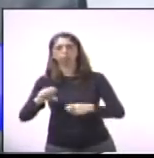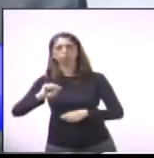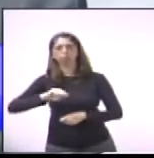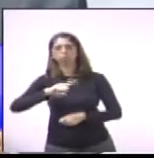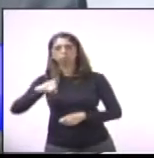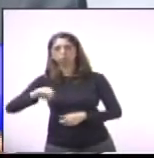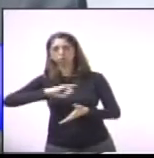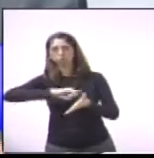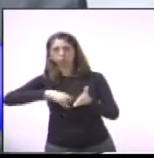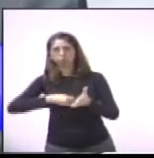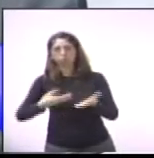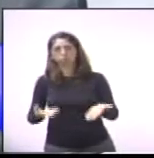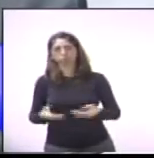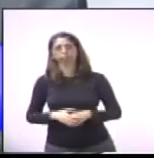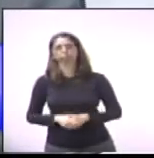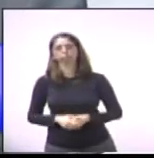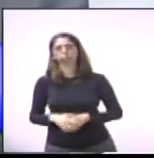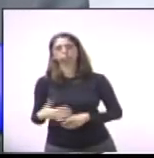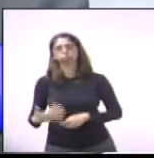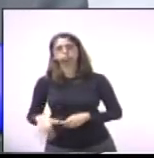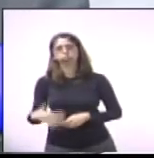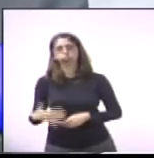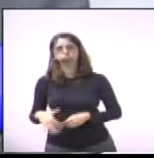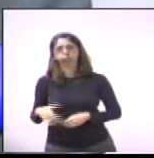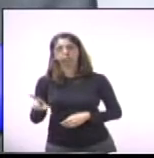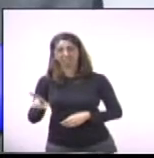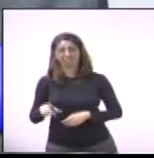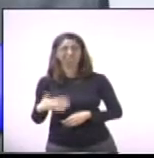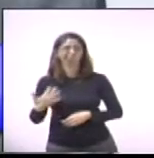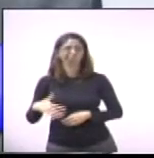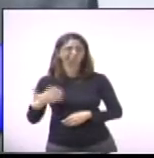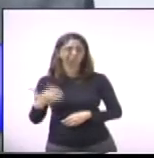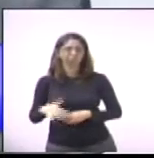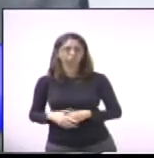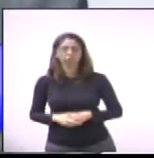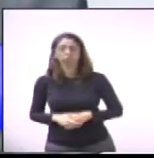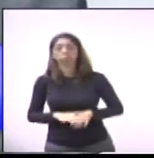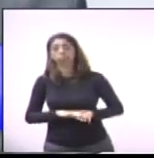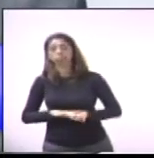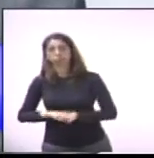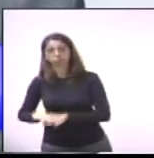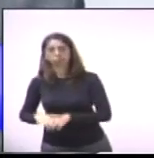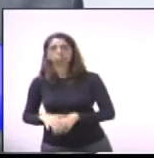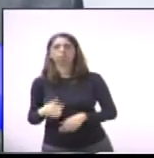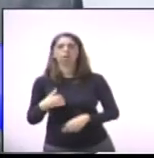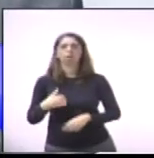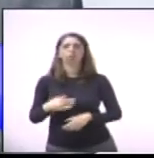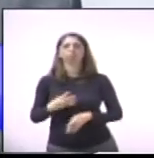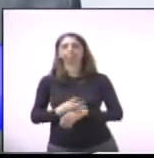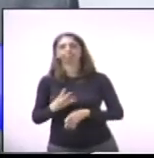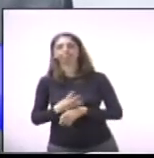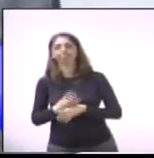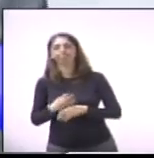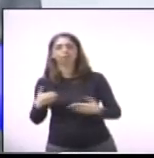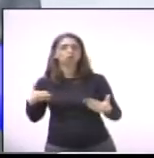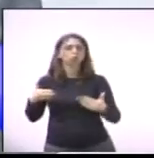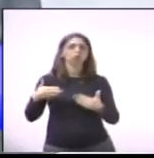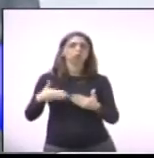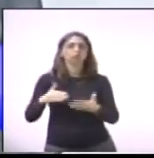vereadores, até no início estava tentando localizar, consegui falar diretamente com o secretário, e ele está